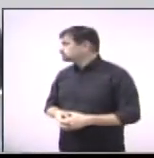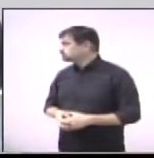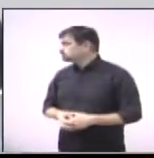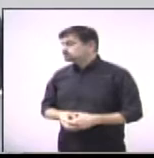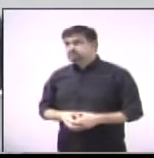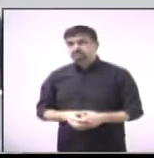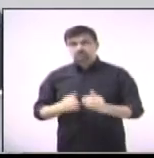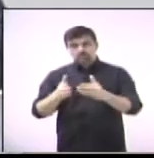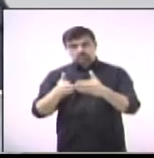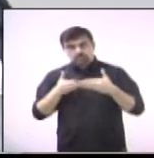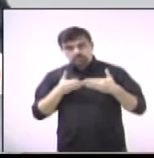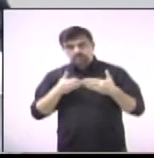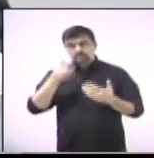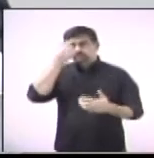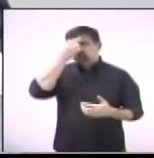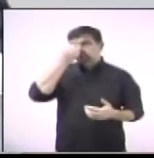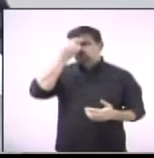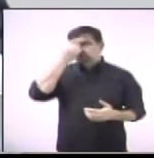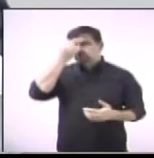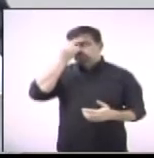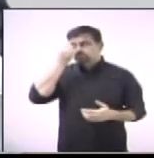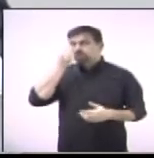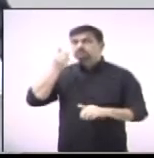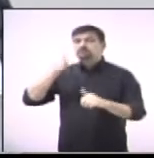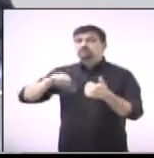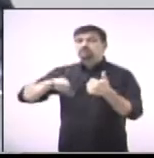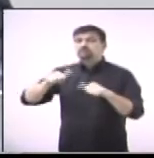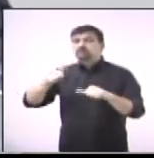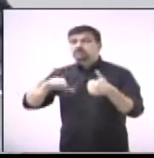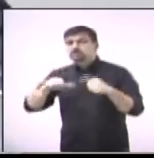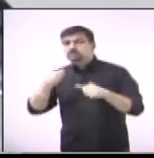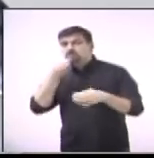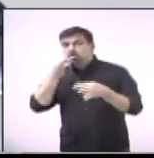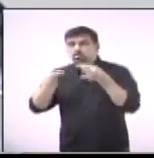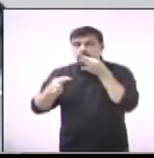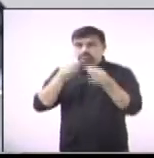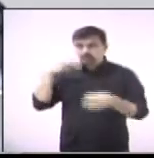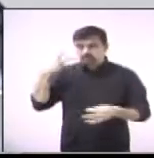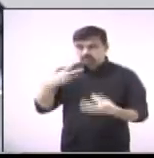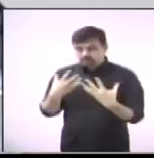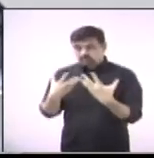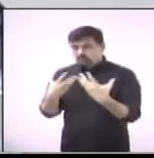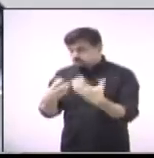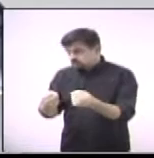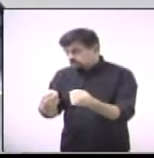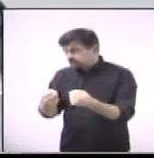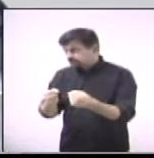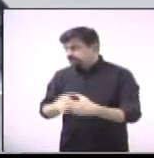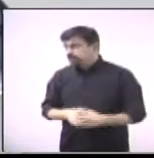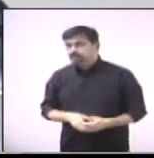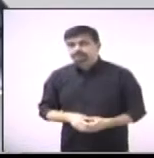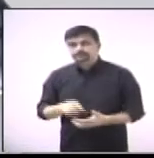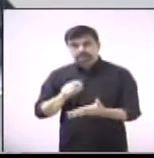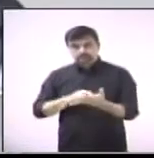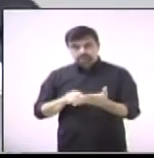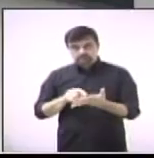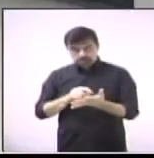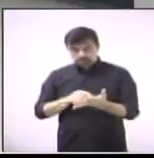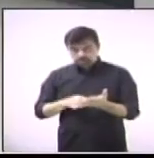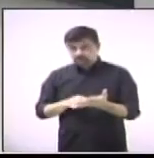O pedido do vereador Adilcinho está em discussão. Ninguém querendo fazer uso da palavra, eu coloco em votação.